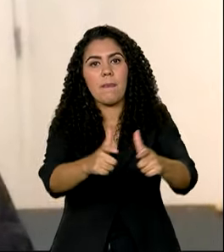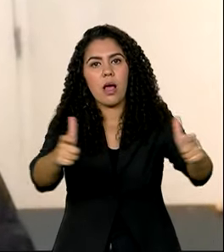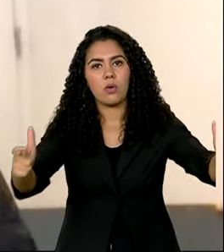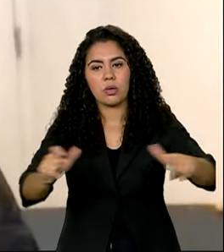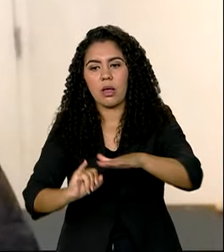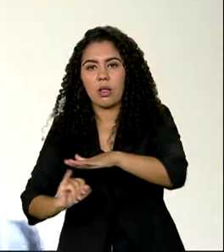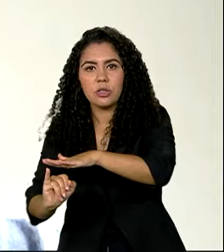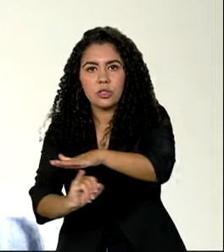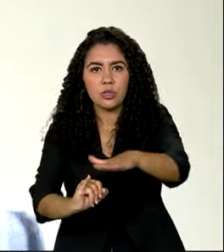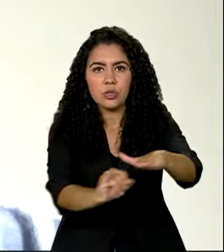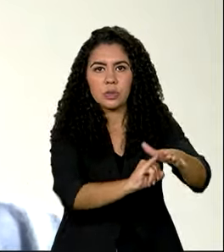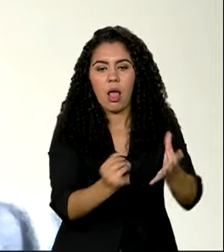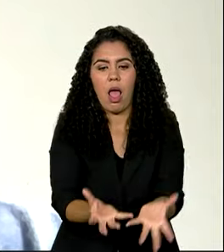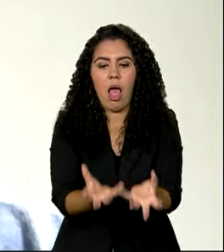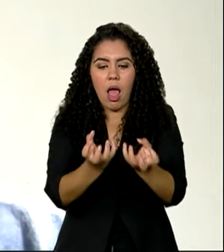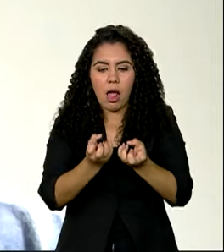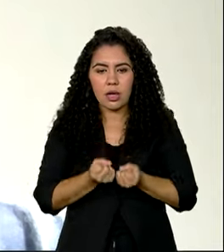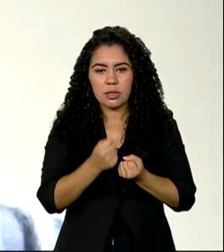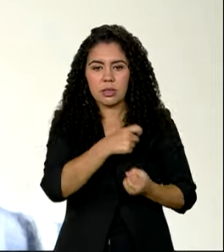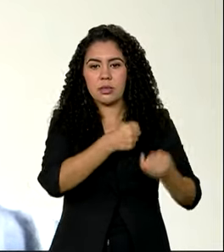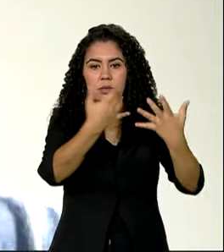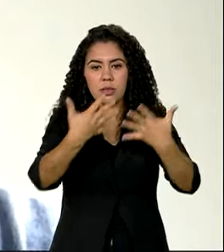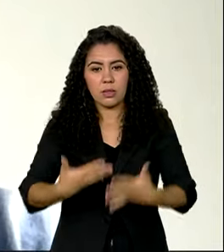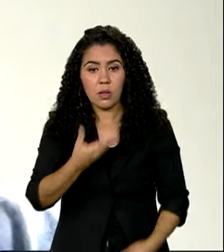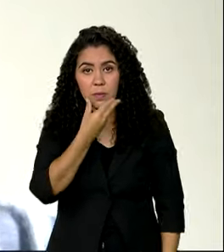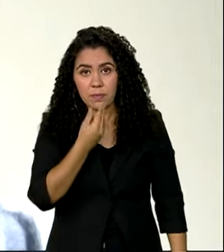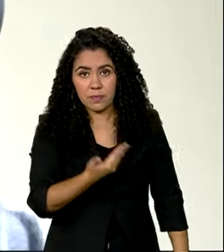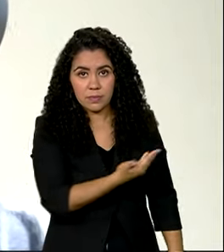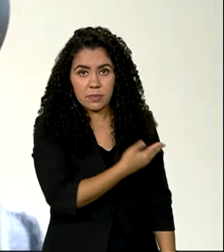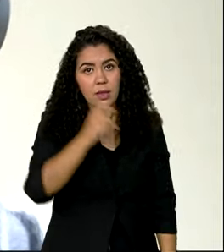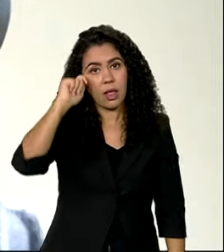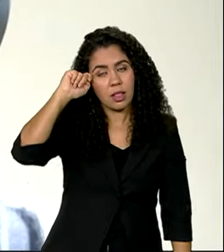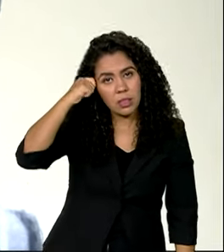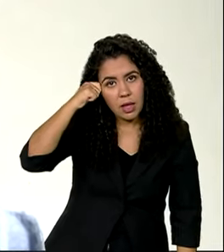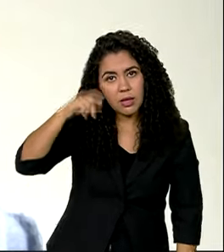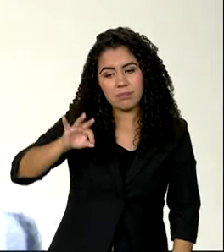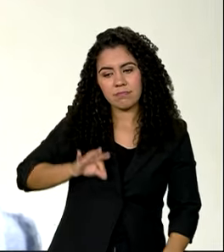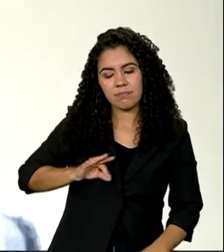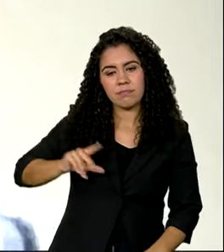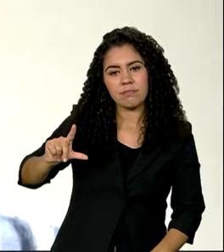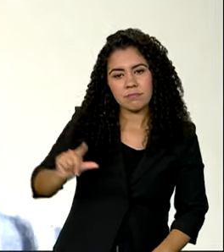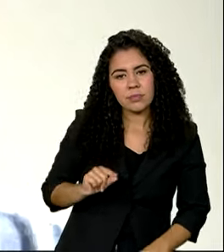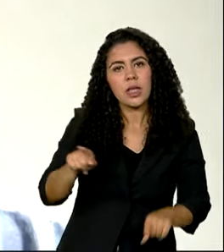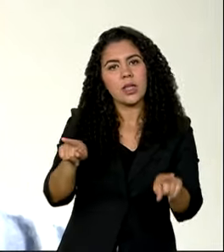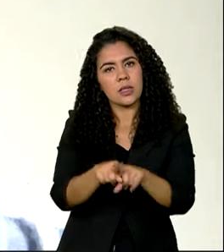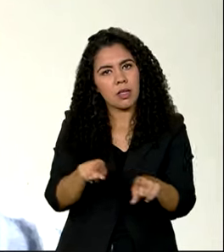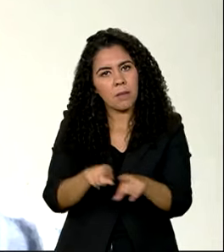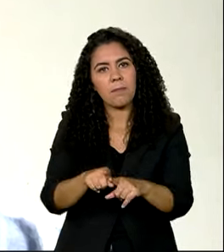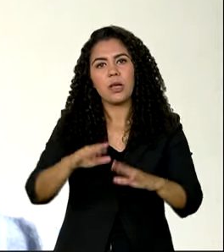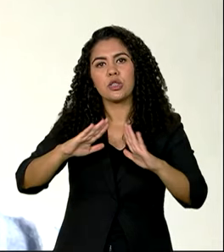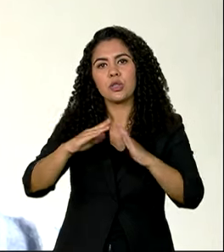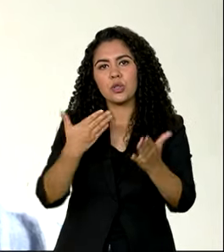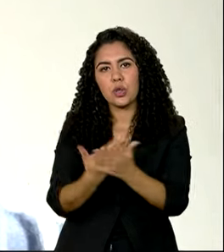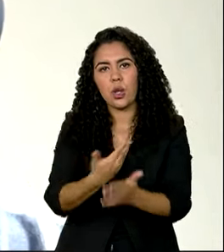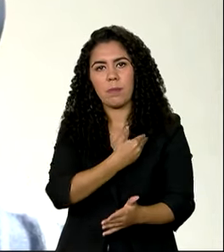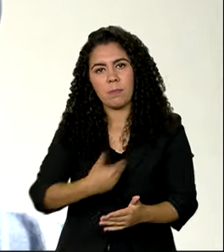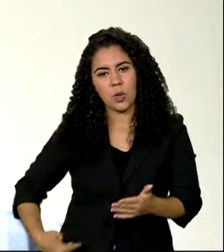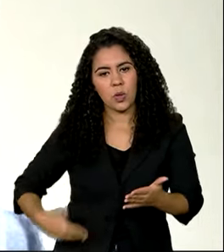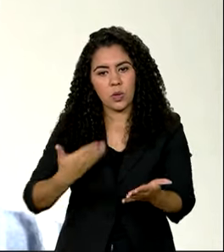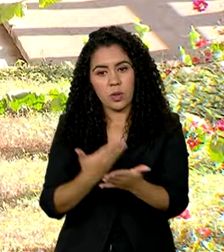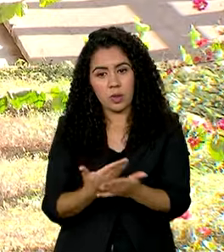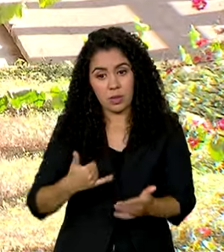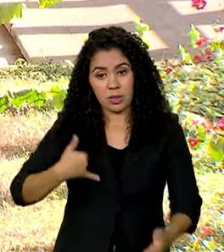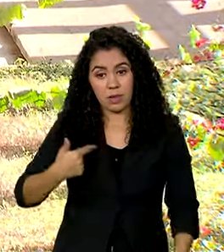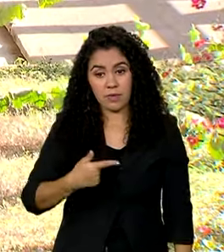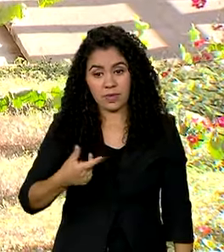afirmativas. Foi por ser negro, de renda baixa e vir do ensino público que Danilo, hoje, com 26